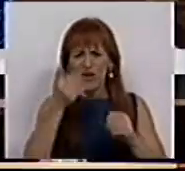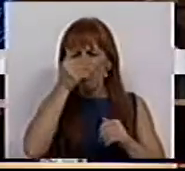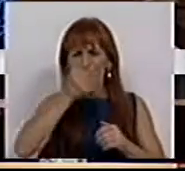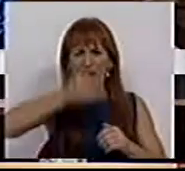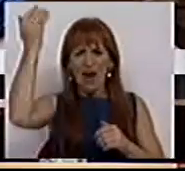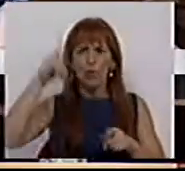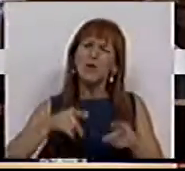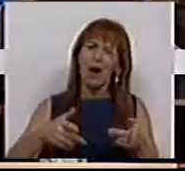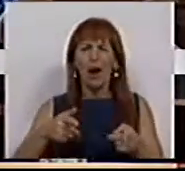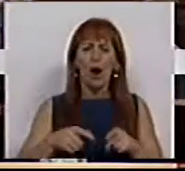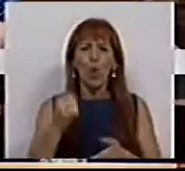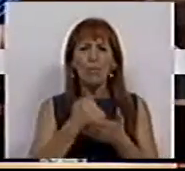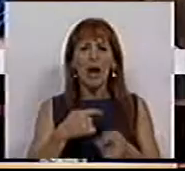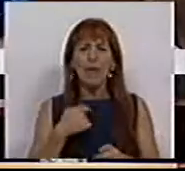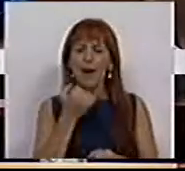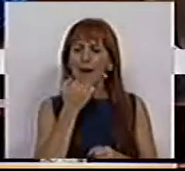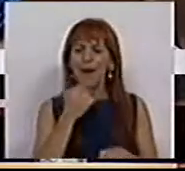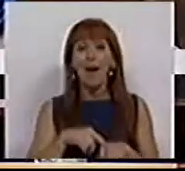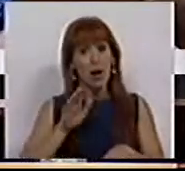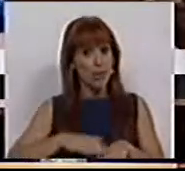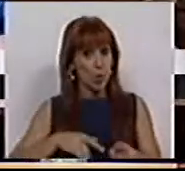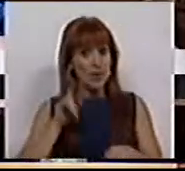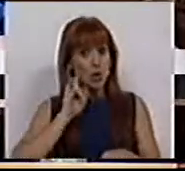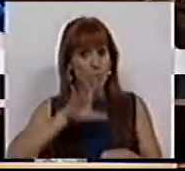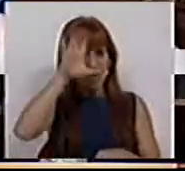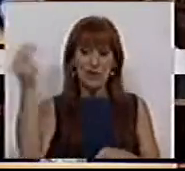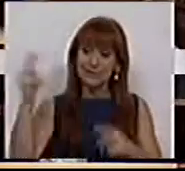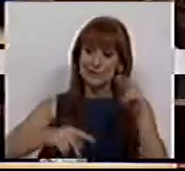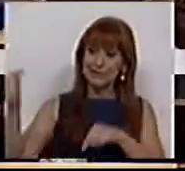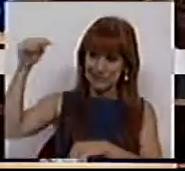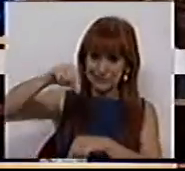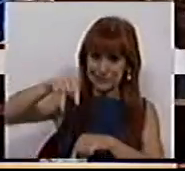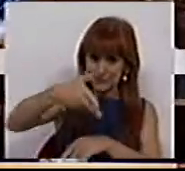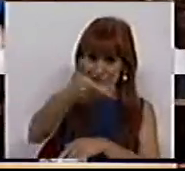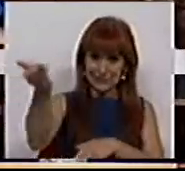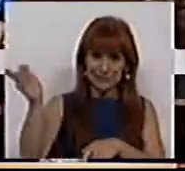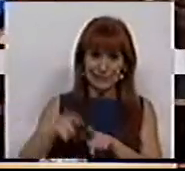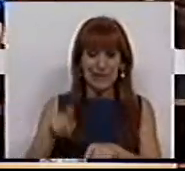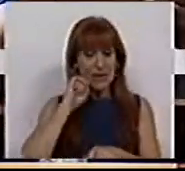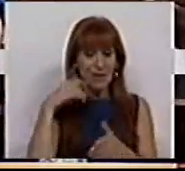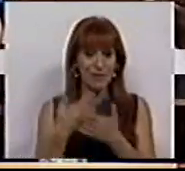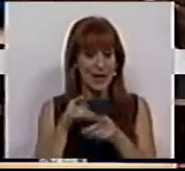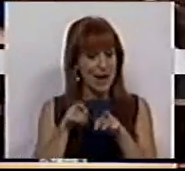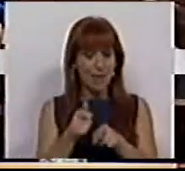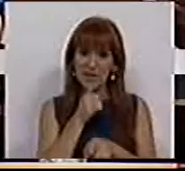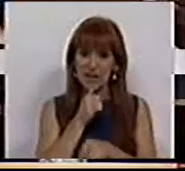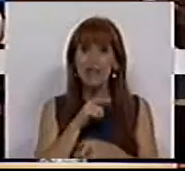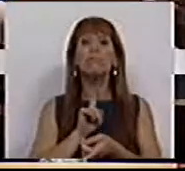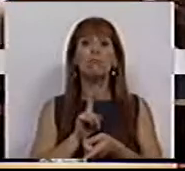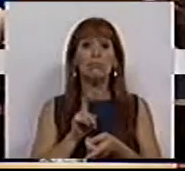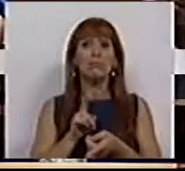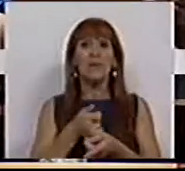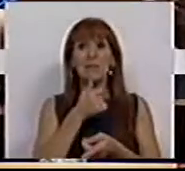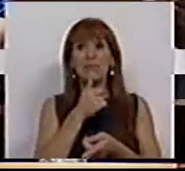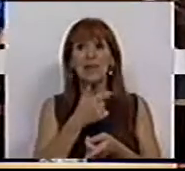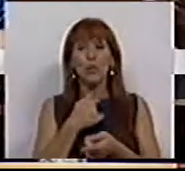velhas. Bora lá, os mercados ficam animados. É por isso que a Sra. Ministra das Finanças está aqui a defender esta medida, que é